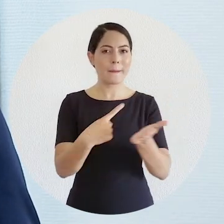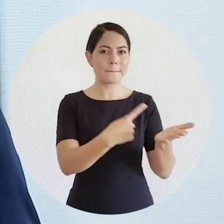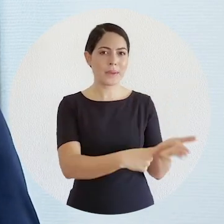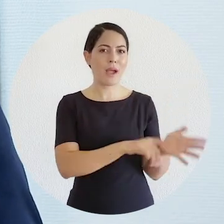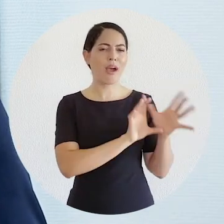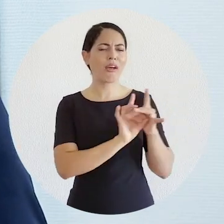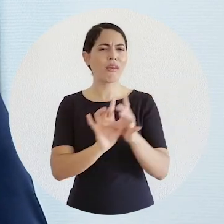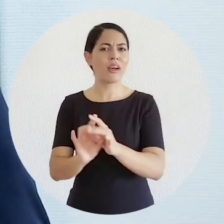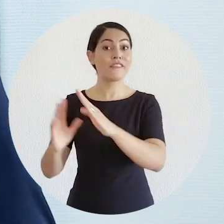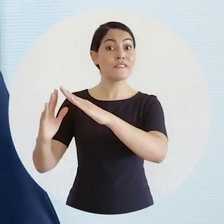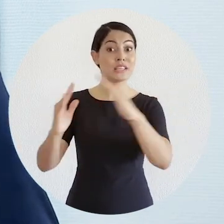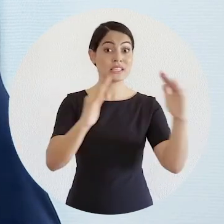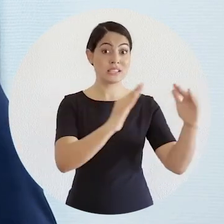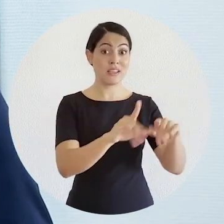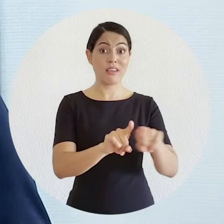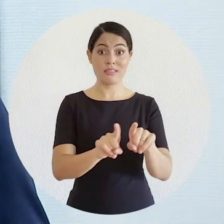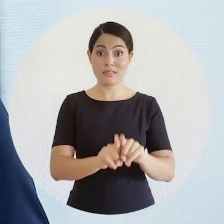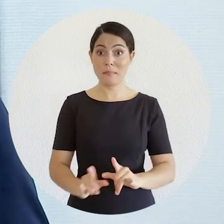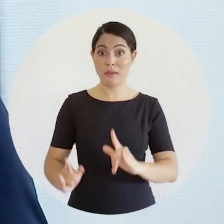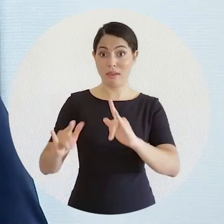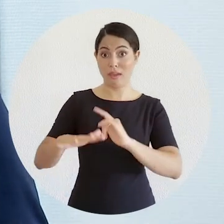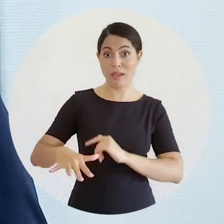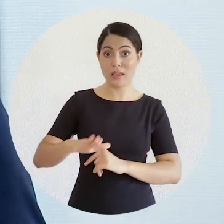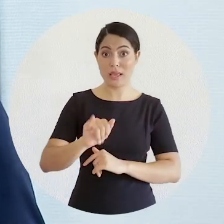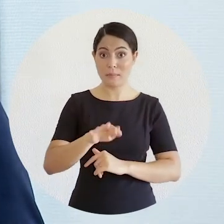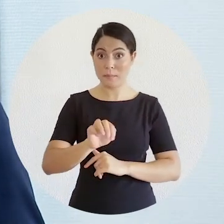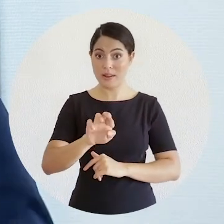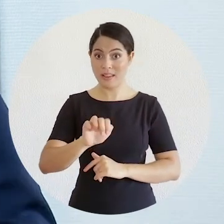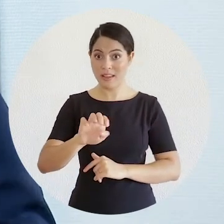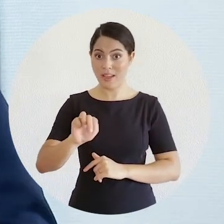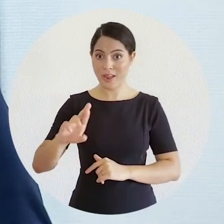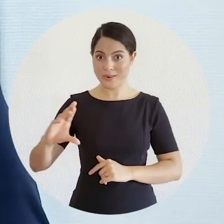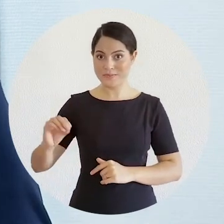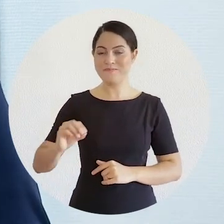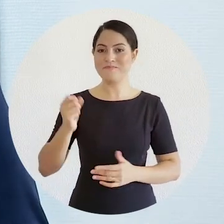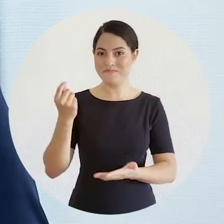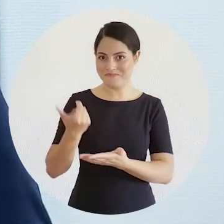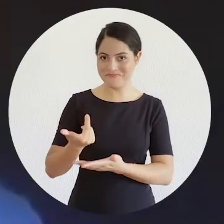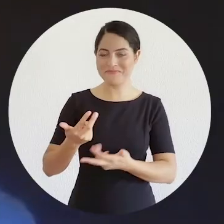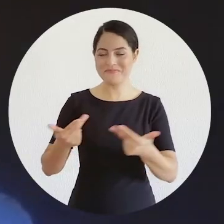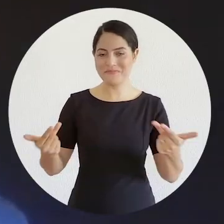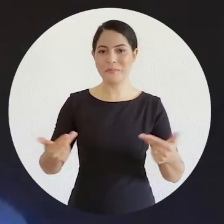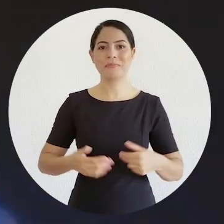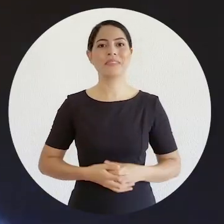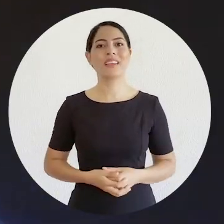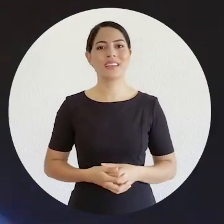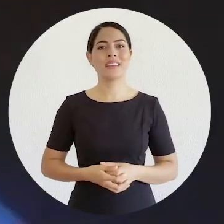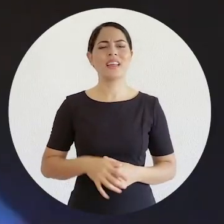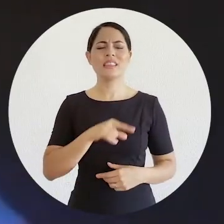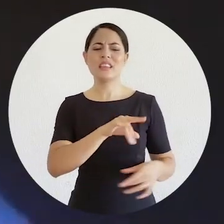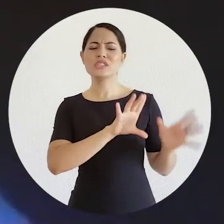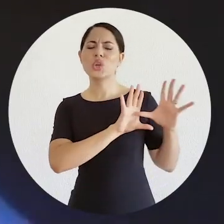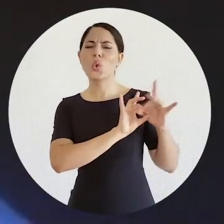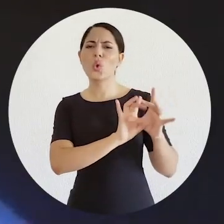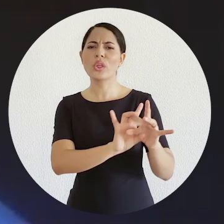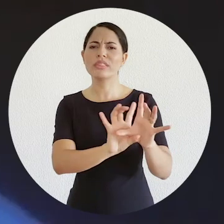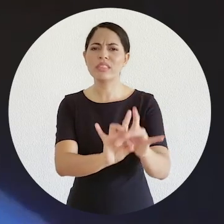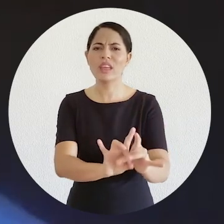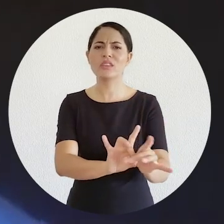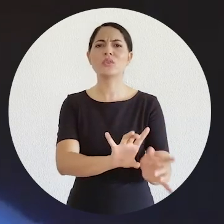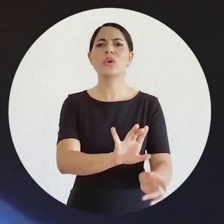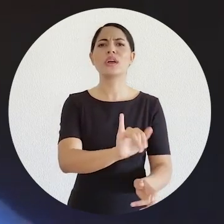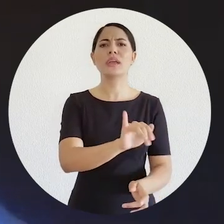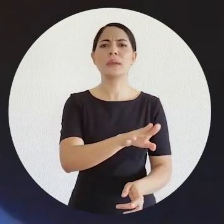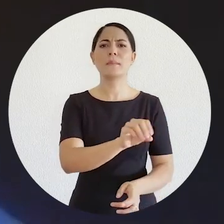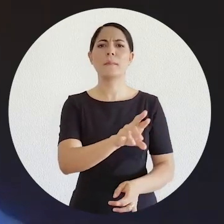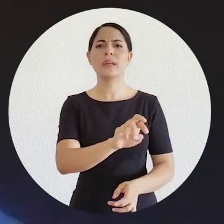mediação em contextos vizinhais e imobiliários. Acompanhe. Quando a gente fala de mediação no contexto